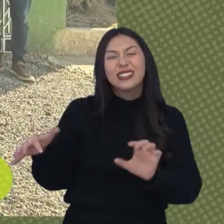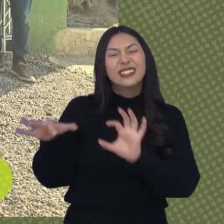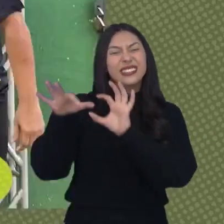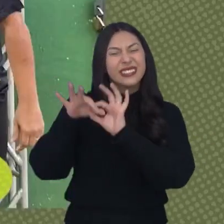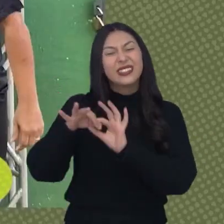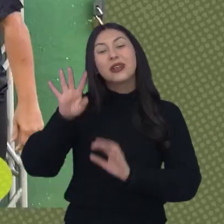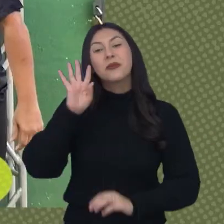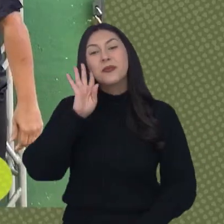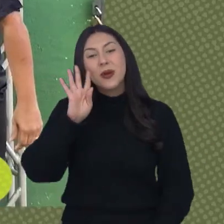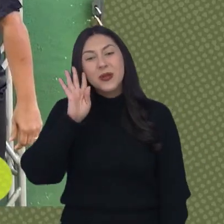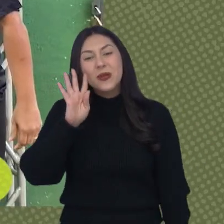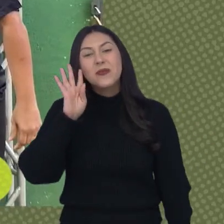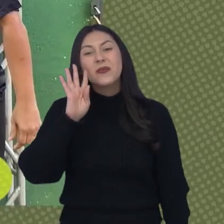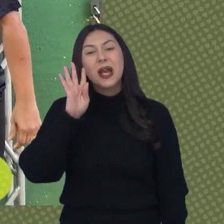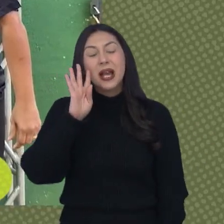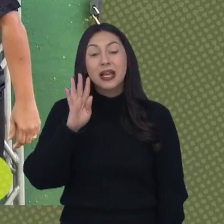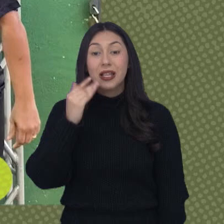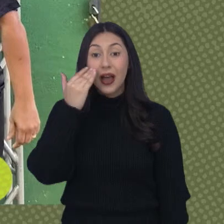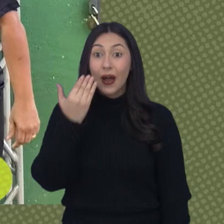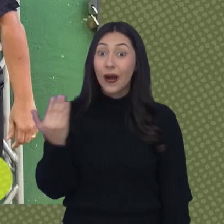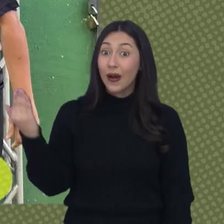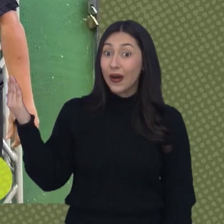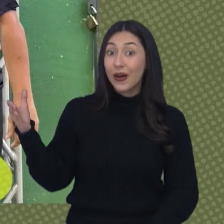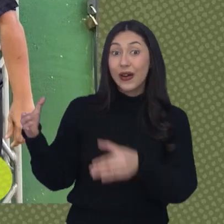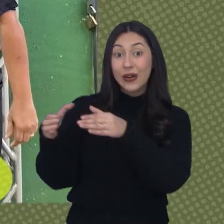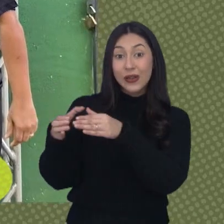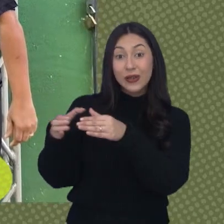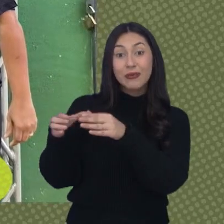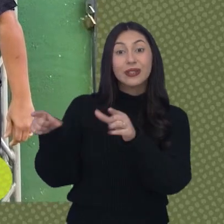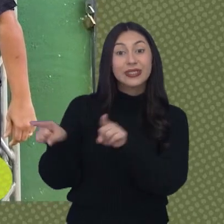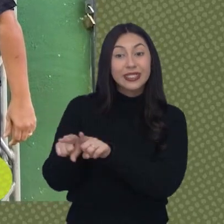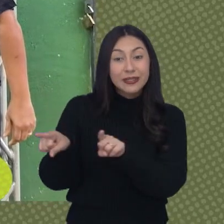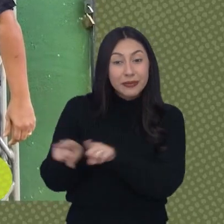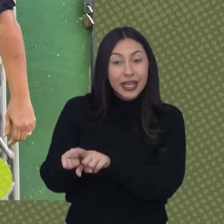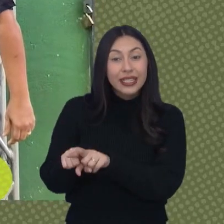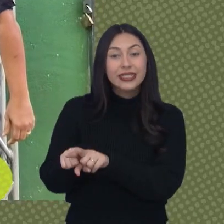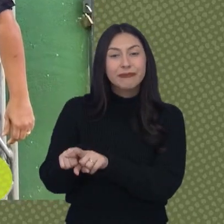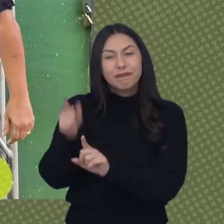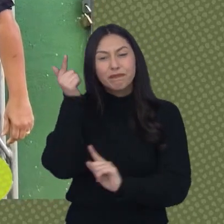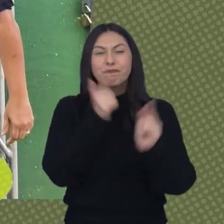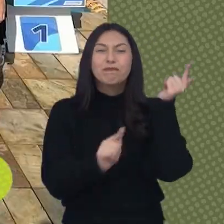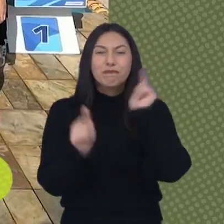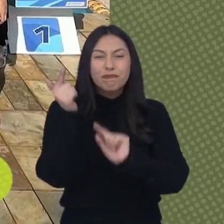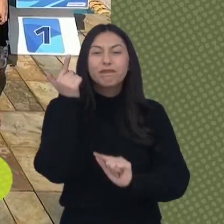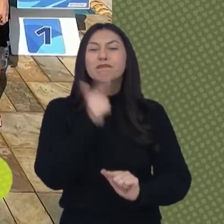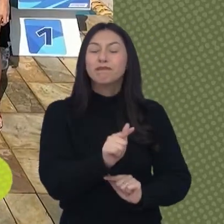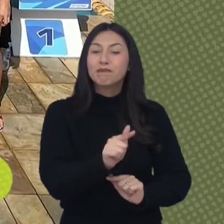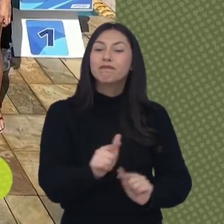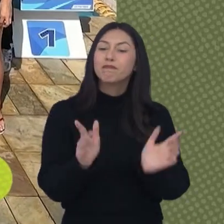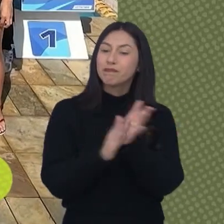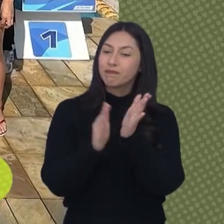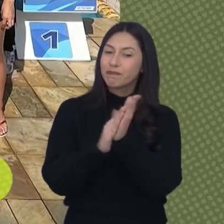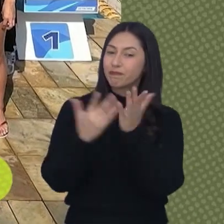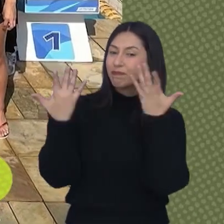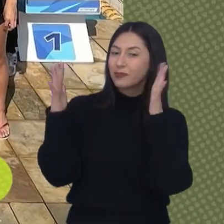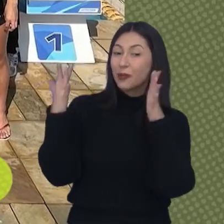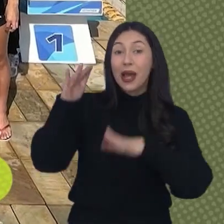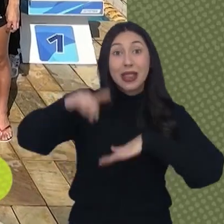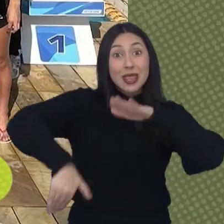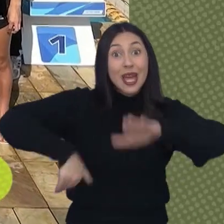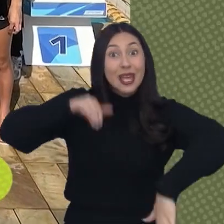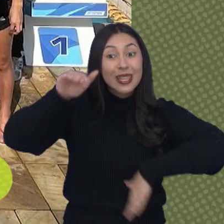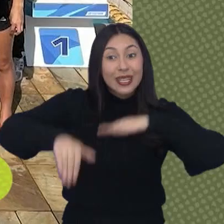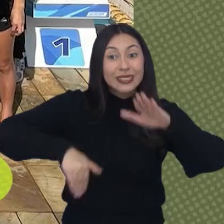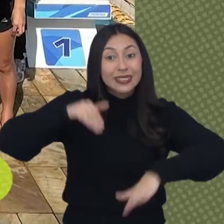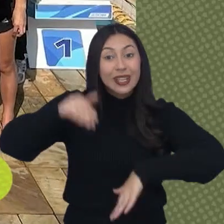bacana ter essa diversidade, olha só, mais uma equipe aí de conquistas da nossa cidade. Parabéns ao pessoal de natação,